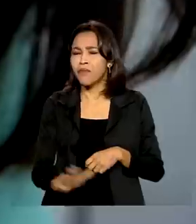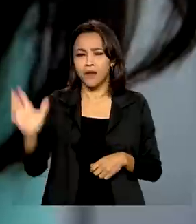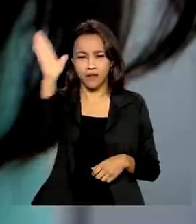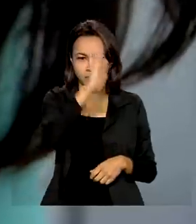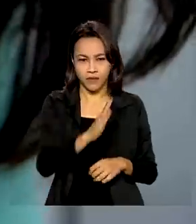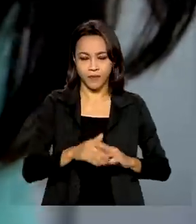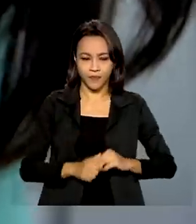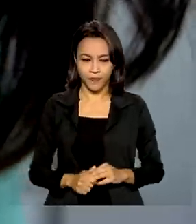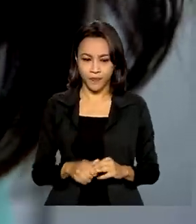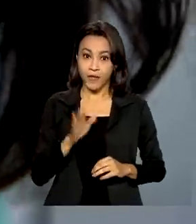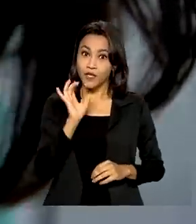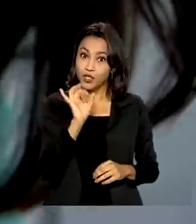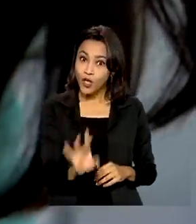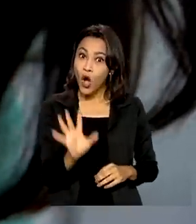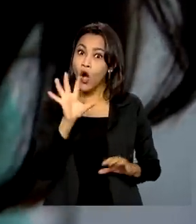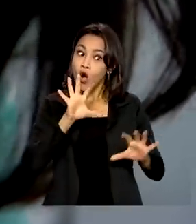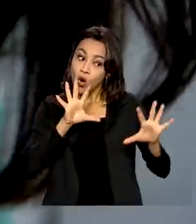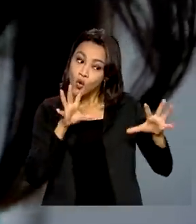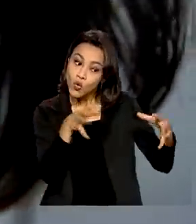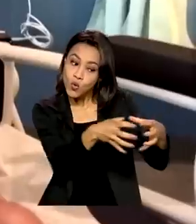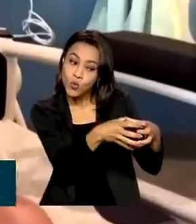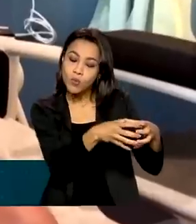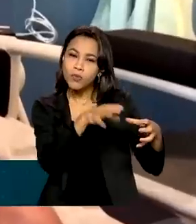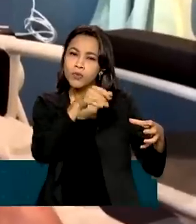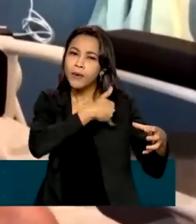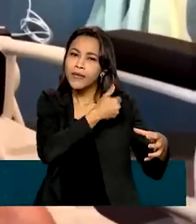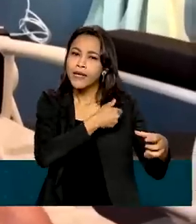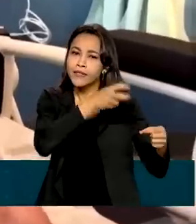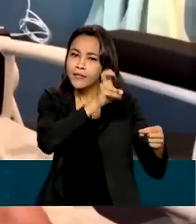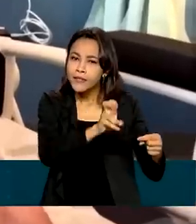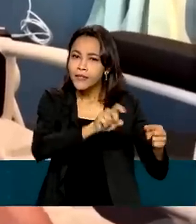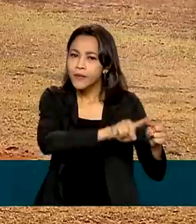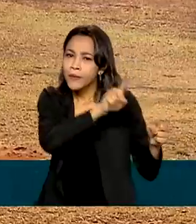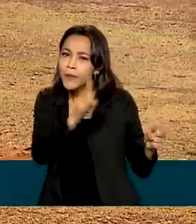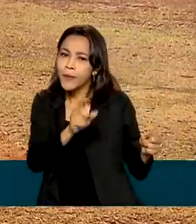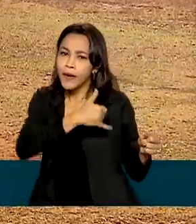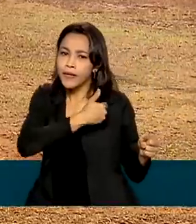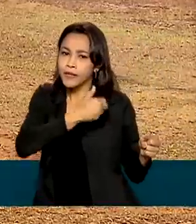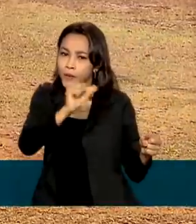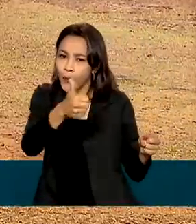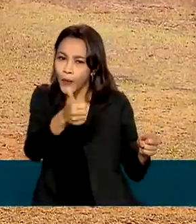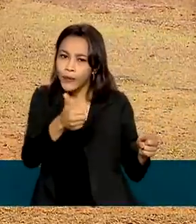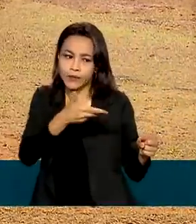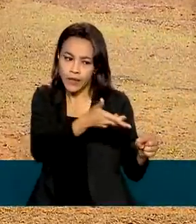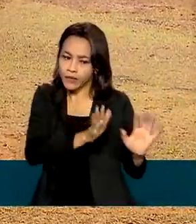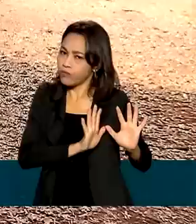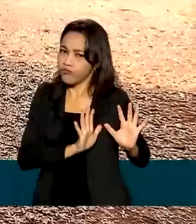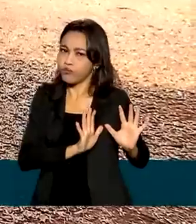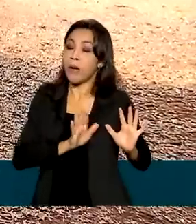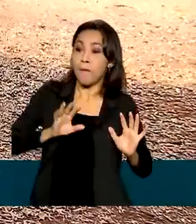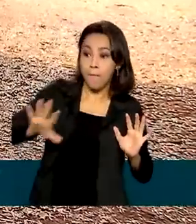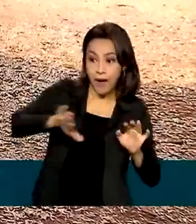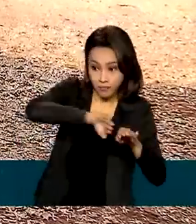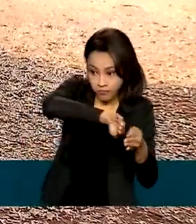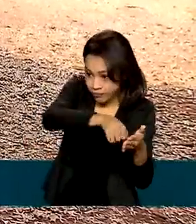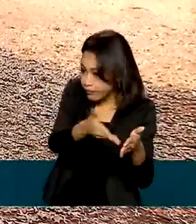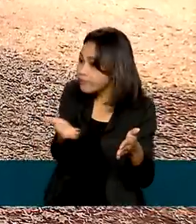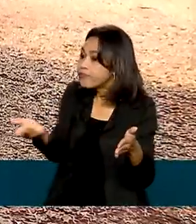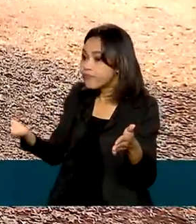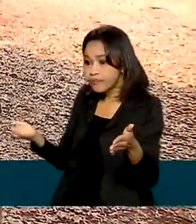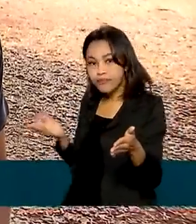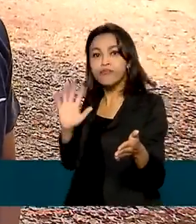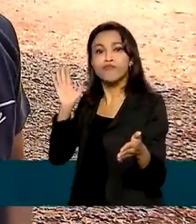Com exceção do grupo de 5 a 11 anos de idade, todas as faixas etárias estão com uma